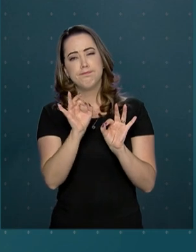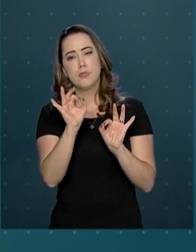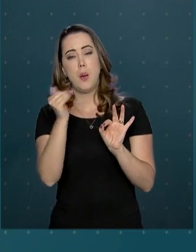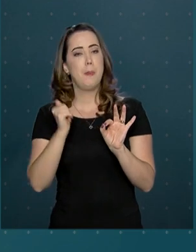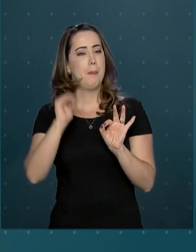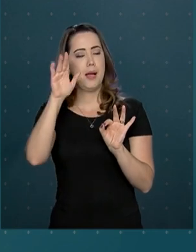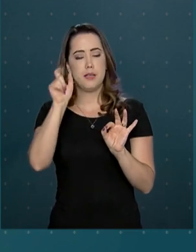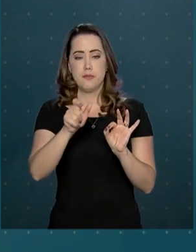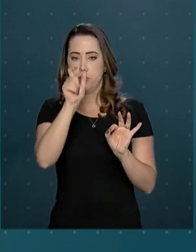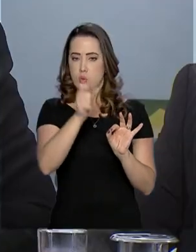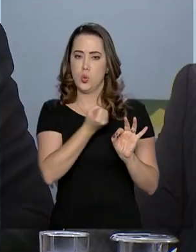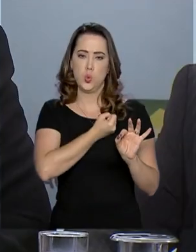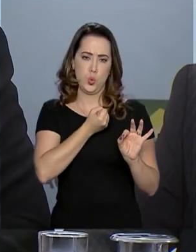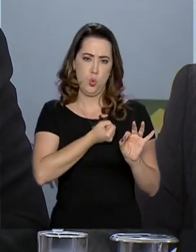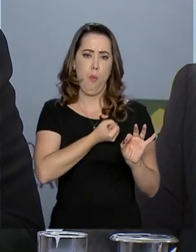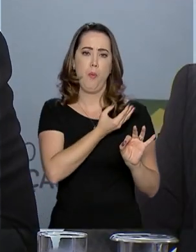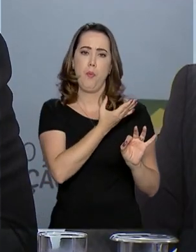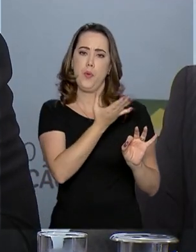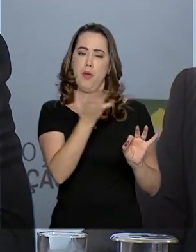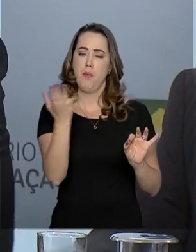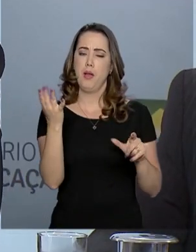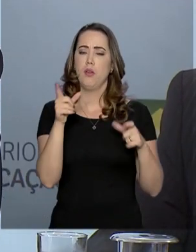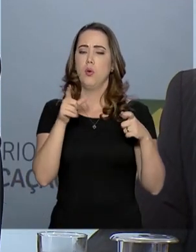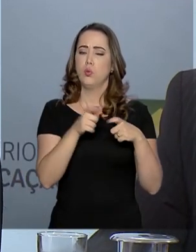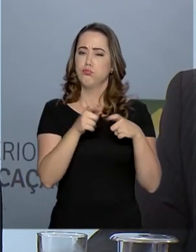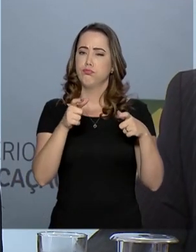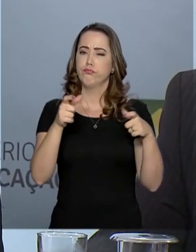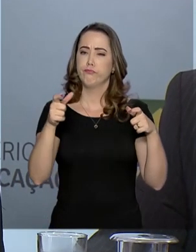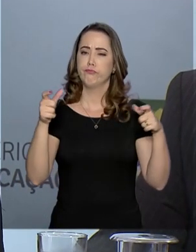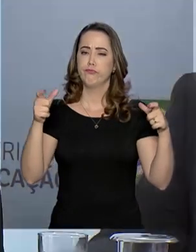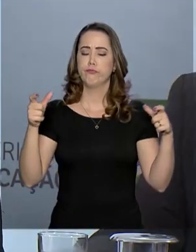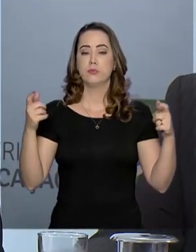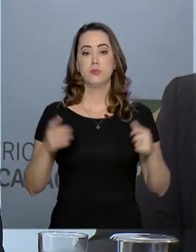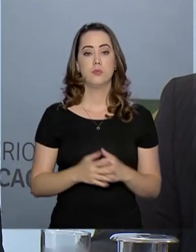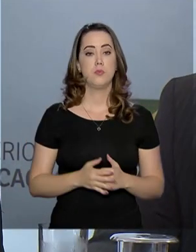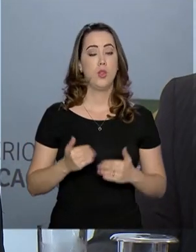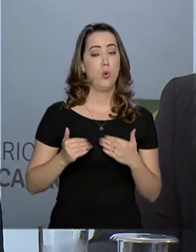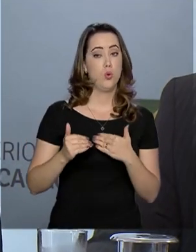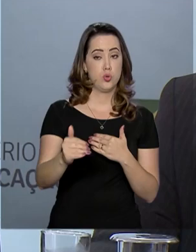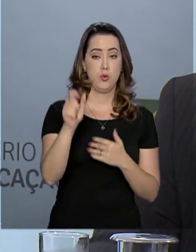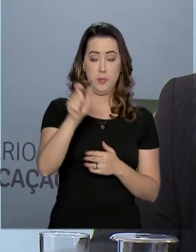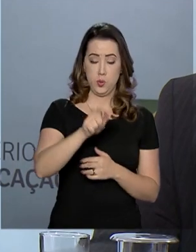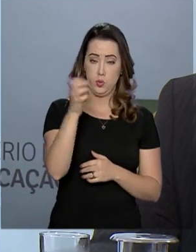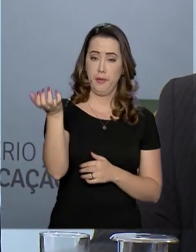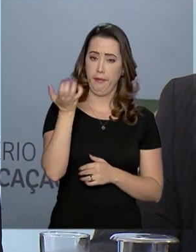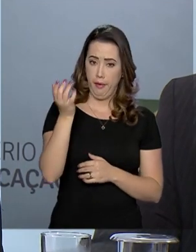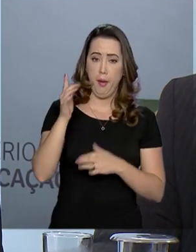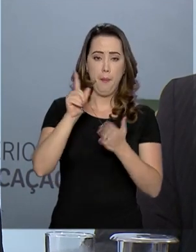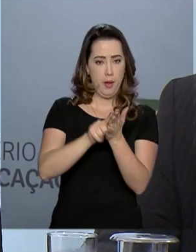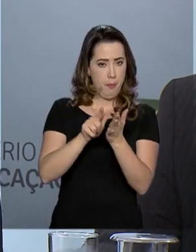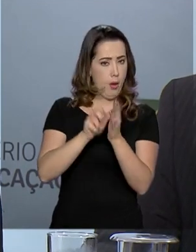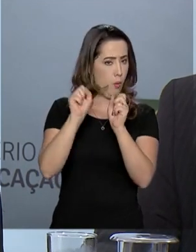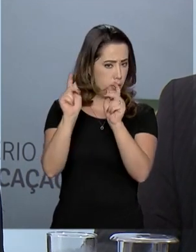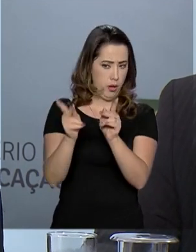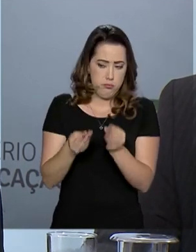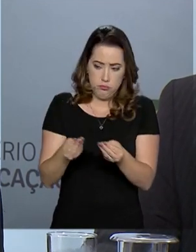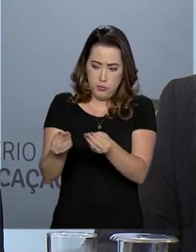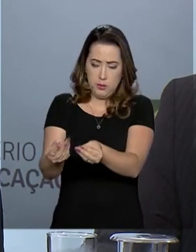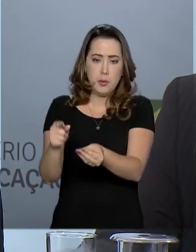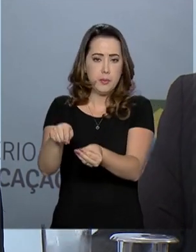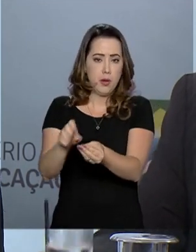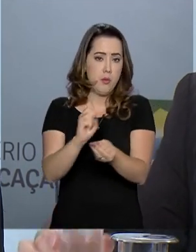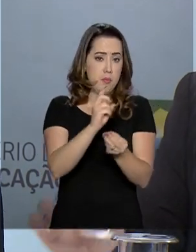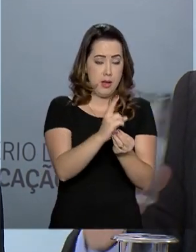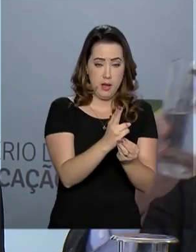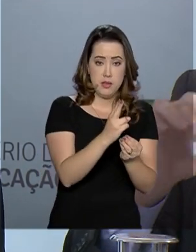em 2026. A gente continua com as duas aplicações regulares em papel. O aluno que optar pelo modelo digital, ele não será